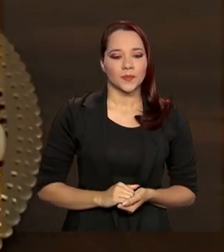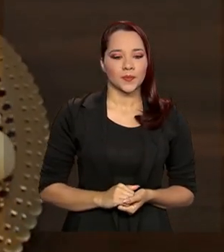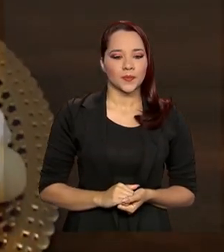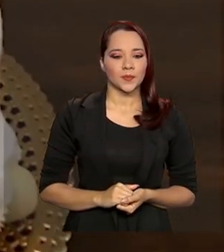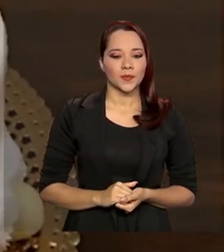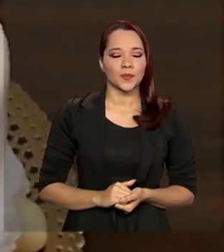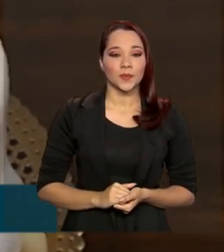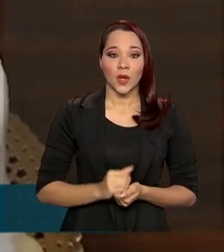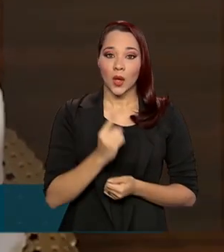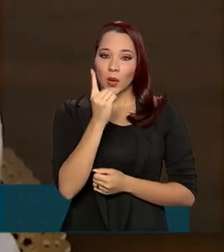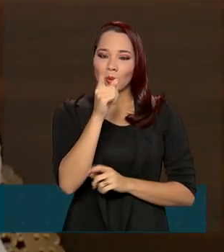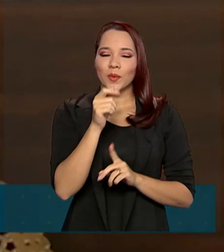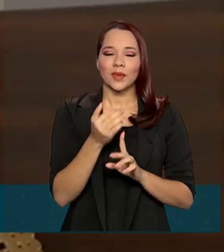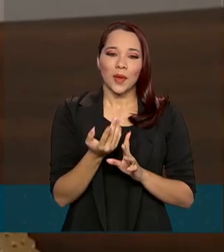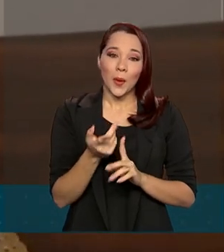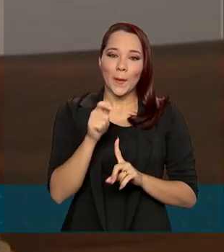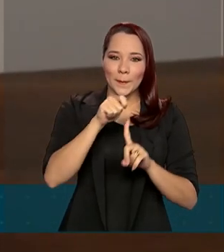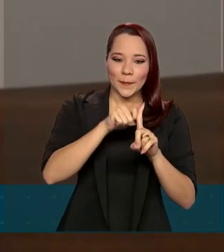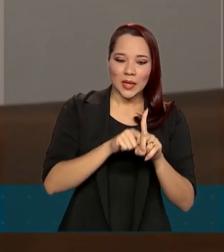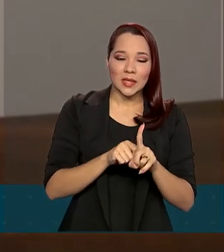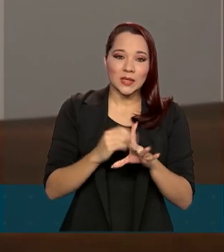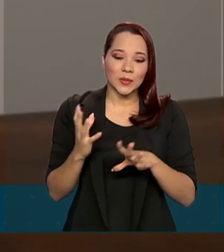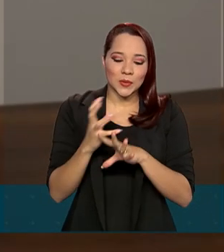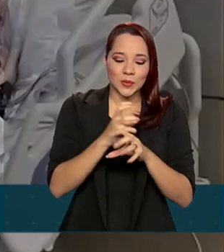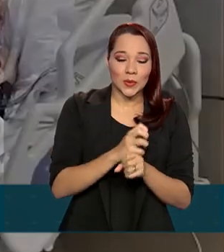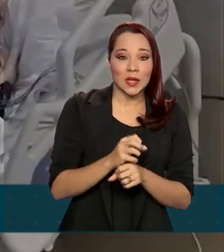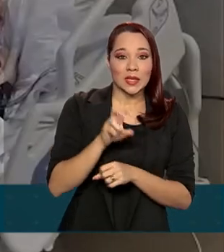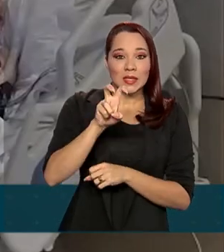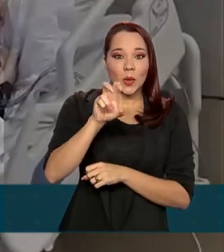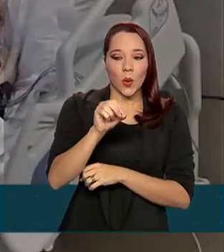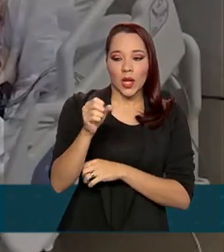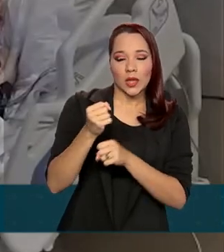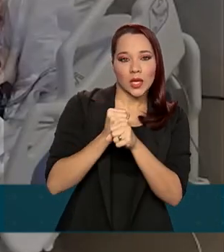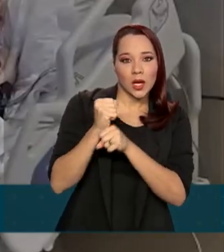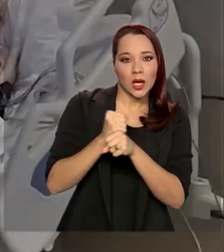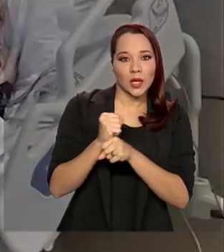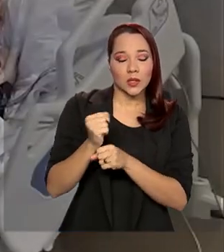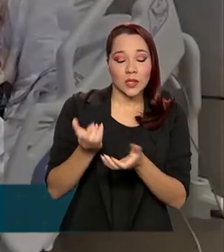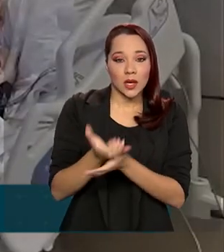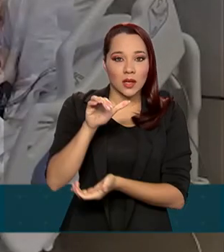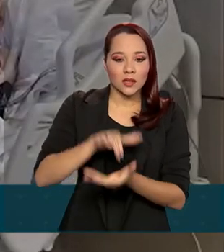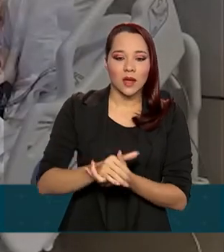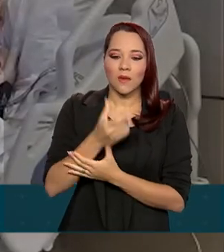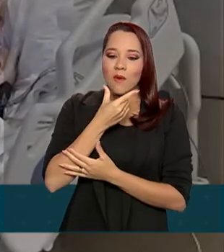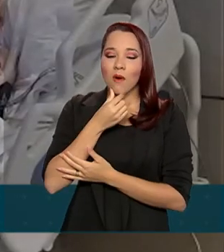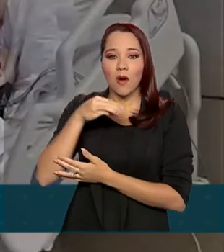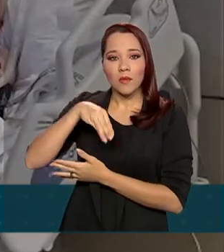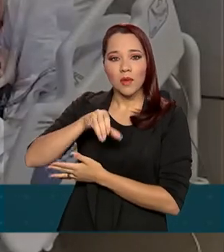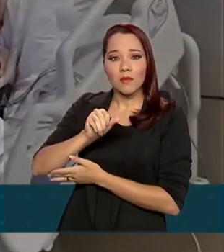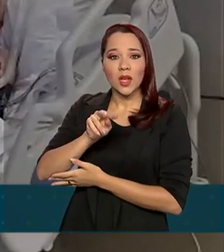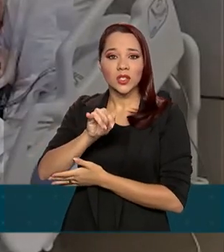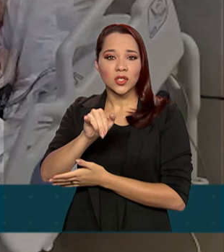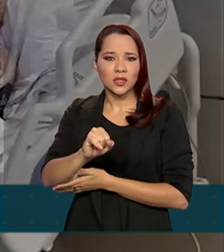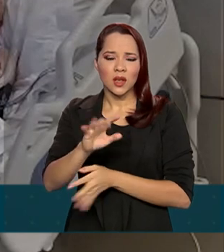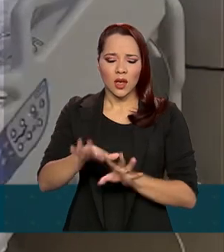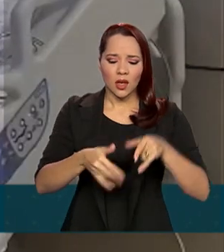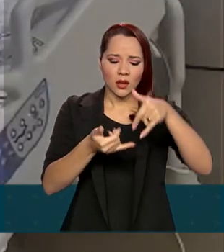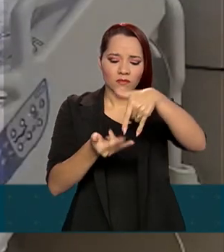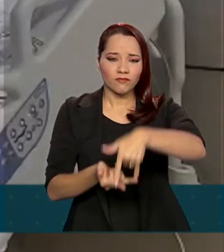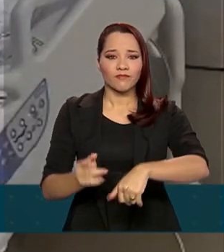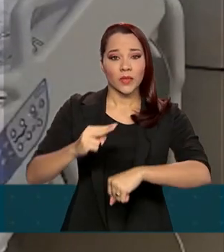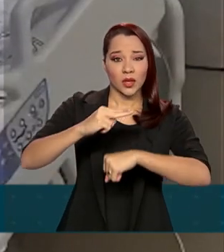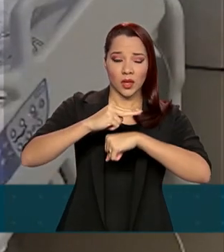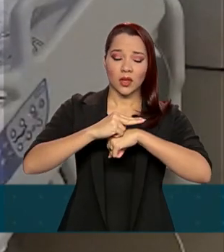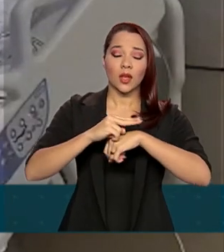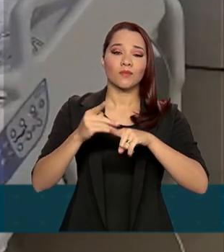No mês em que faria 50 anos de casado, o seu Matias, de 80 anos, foi internado com a Covid